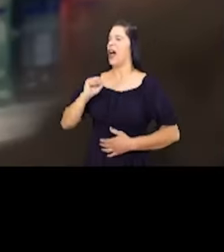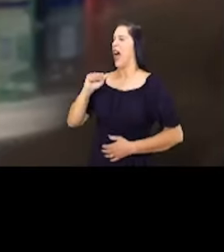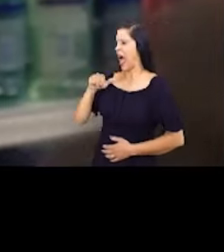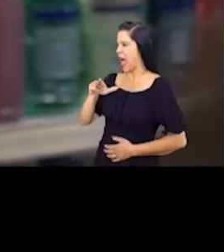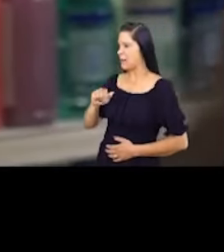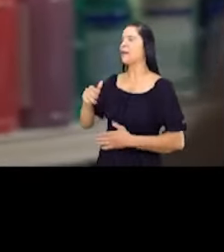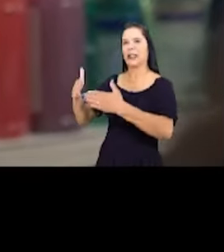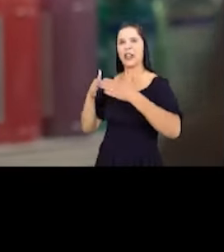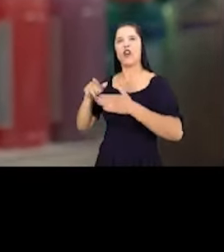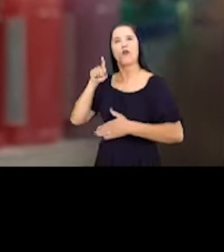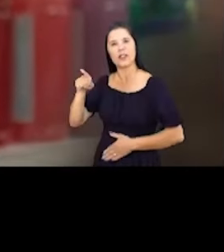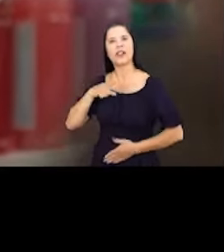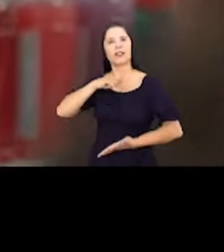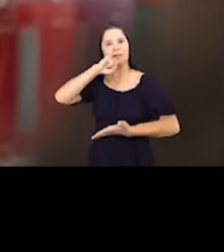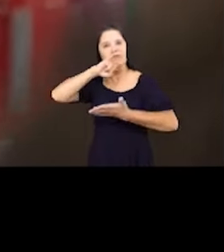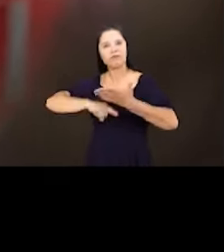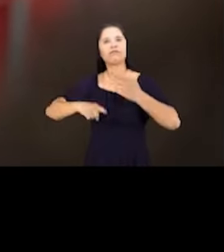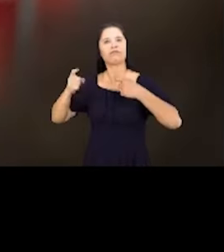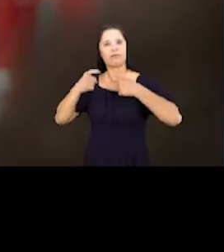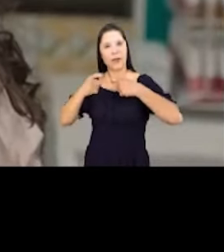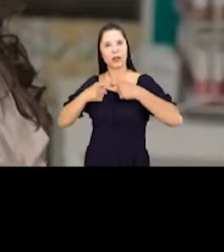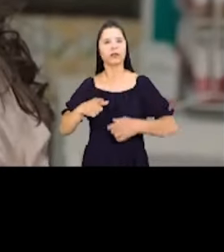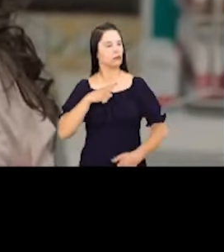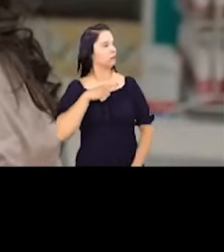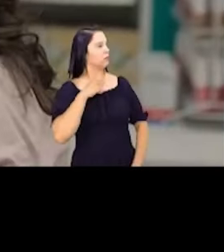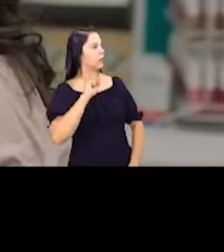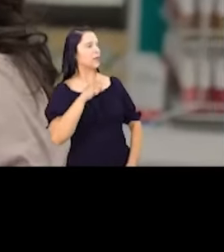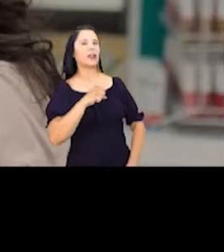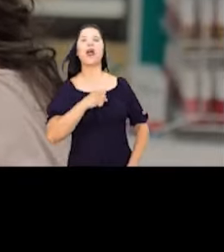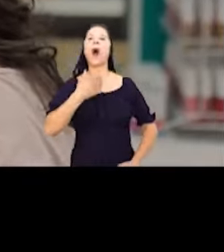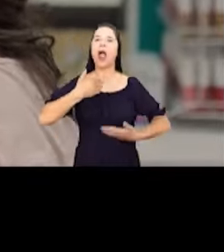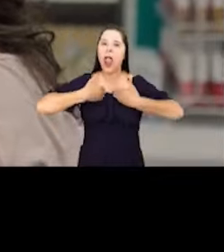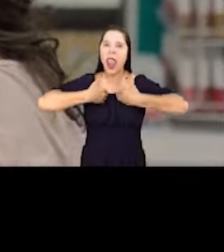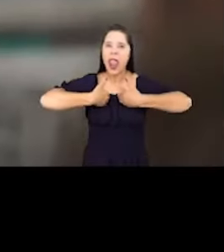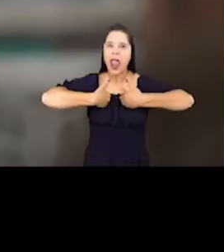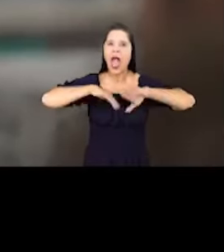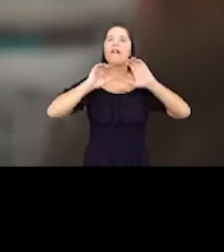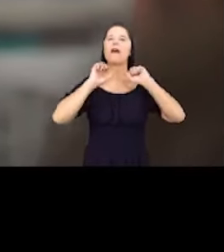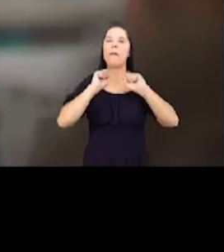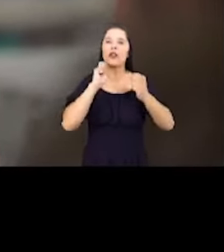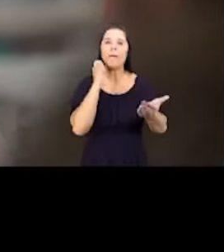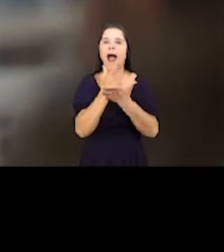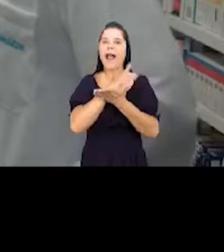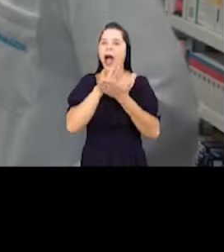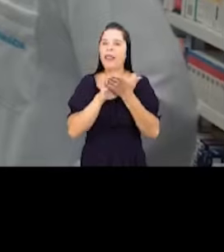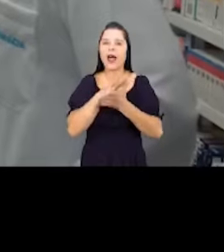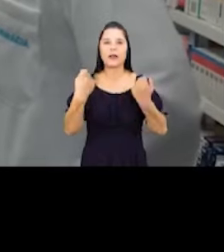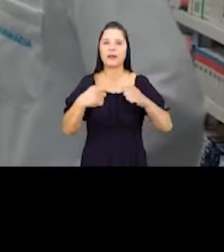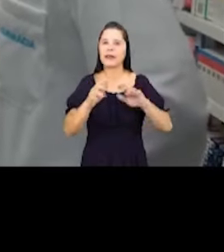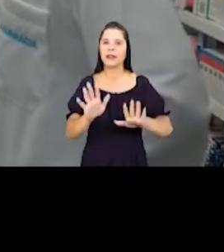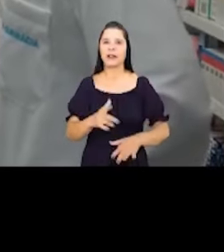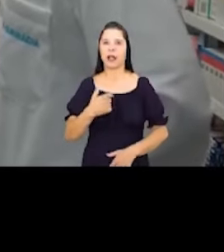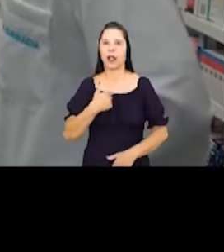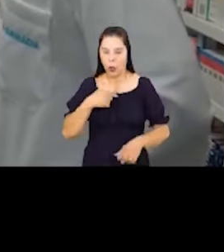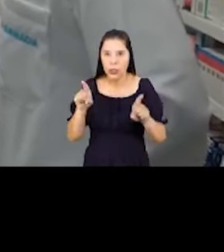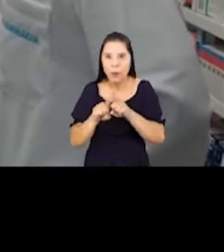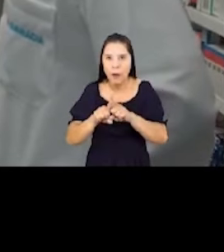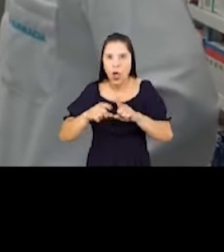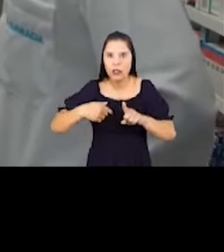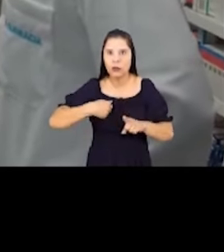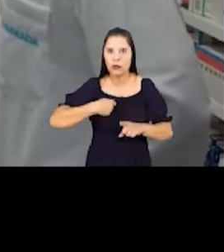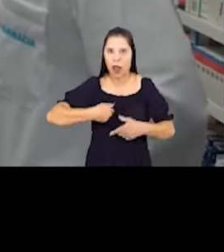Dá licença. A senhora tá com a receita? Tô, sim. Então dá pra levar sem pagar. Eu...